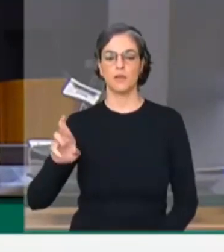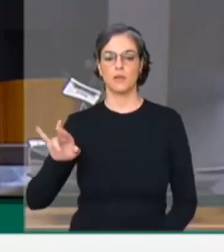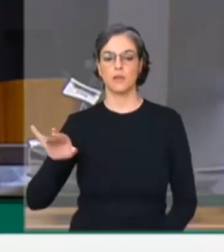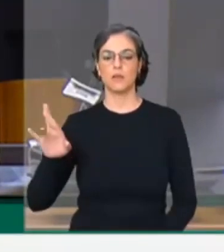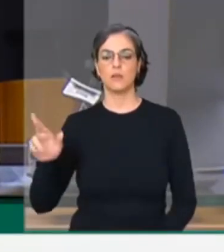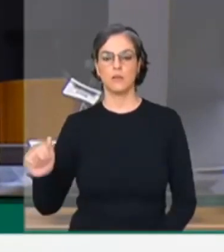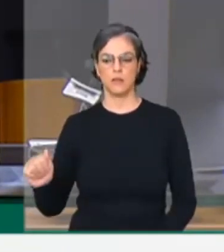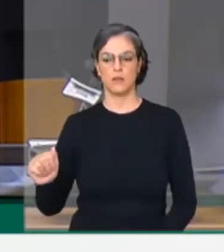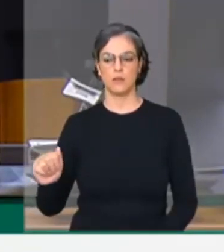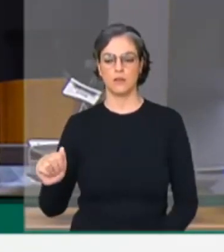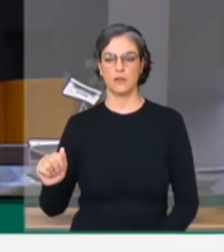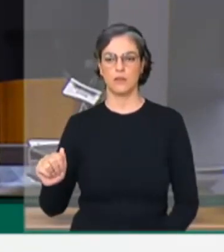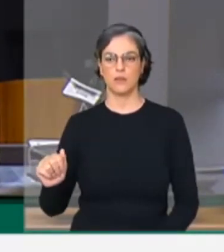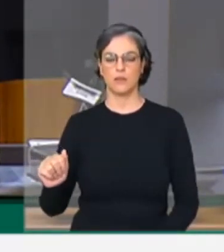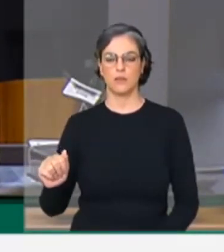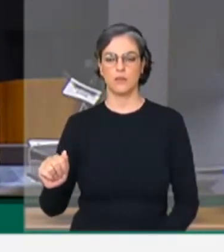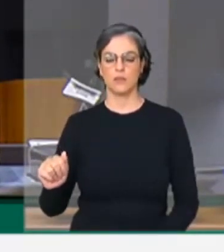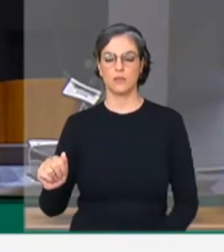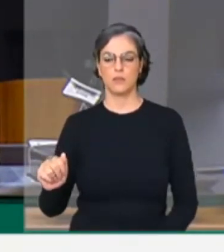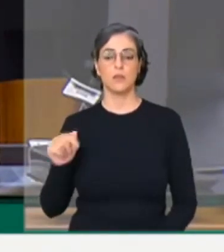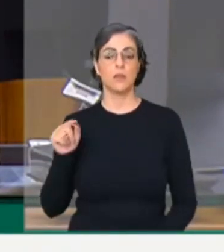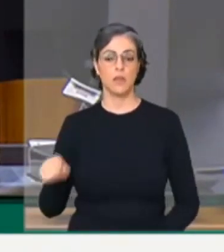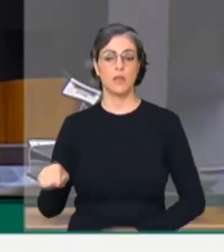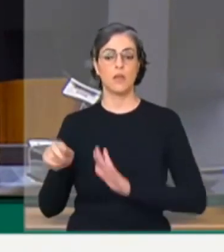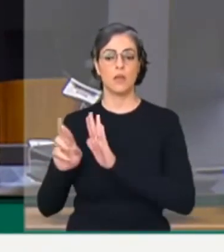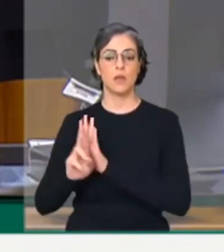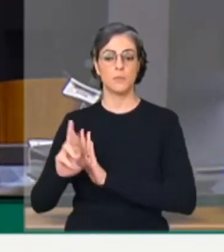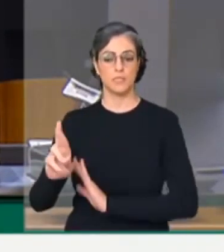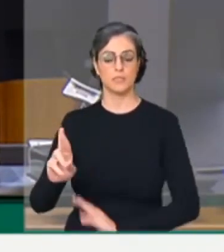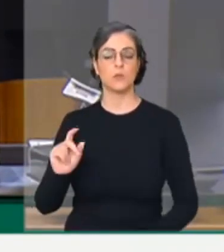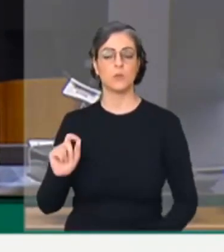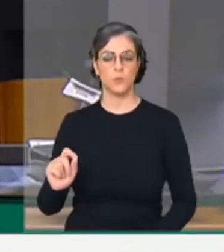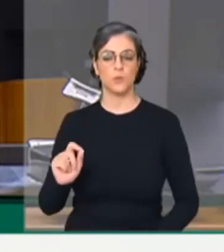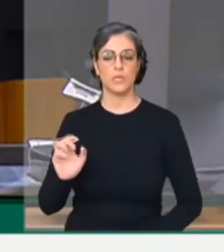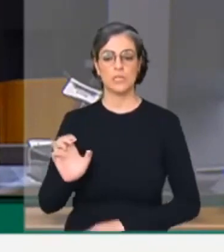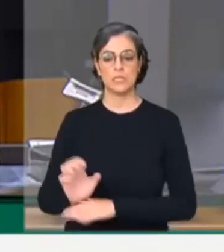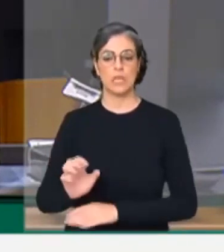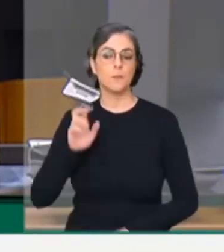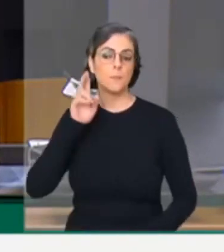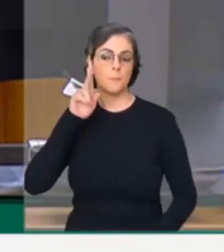representante do Estado da Paraíba,